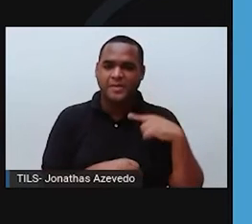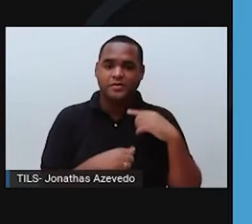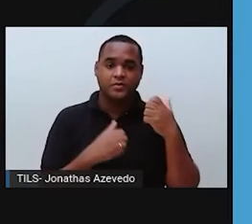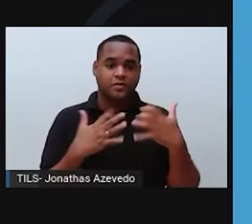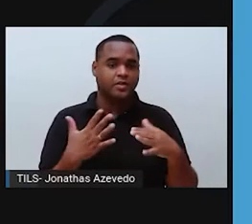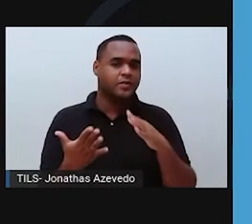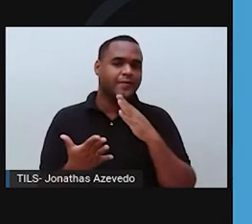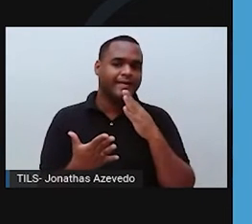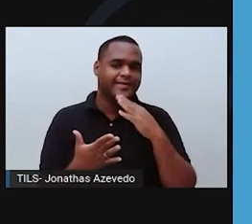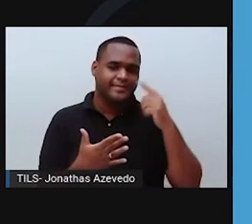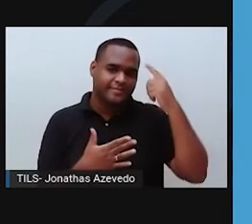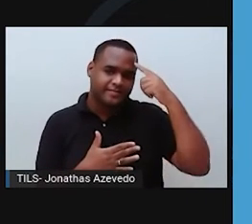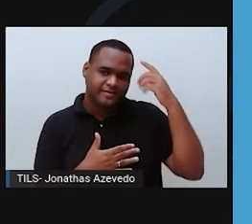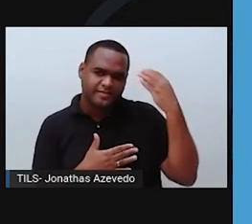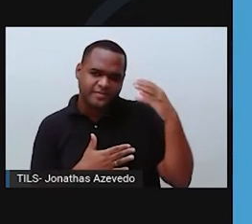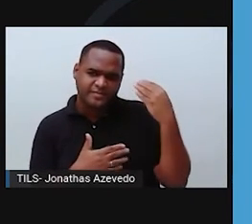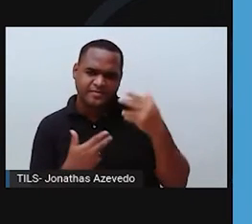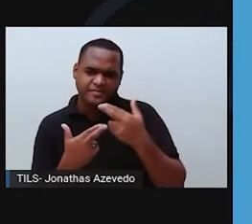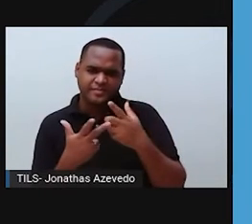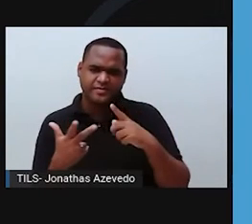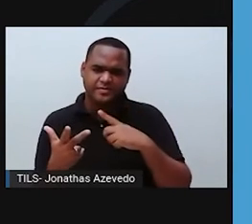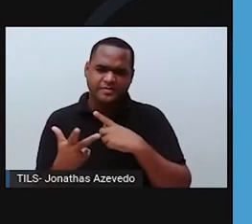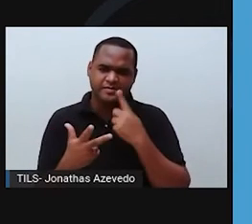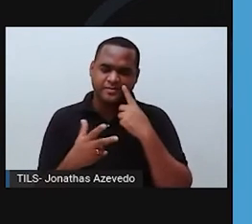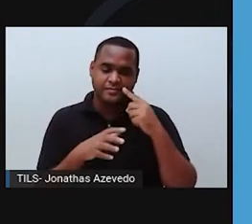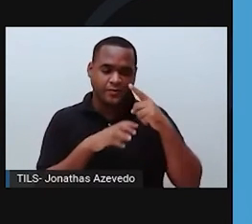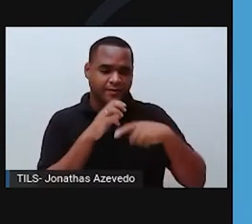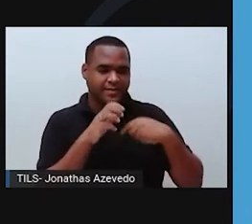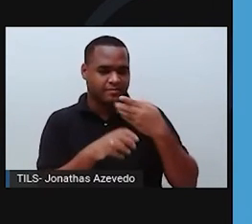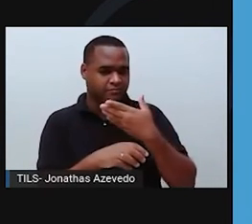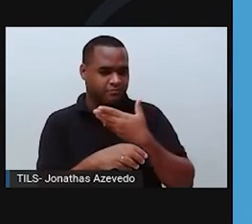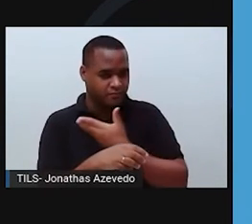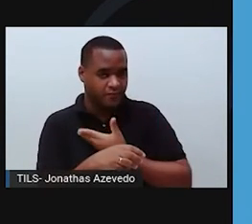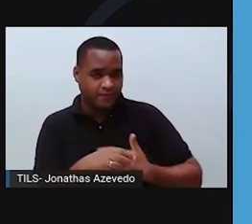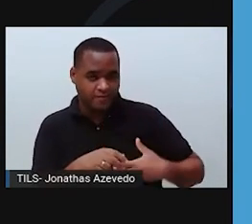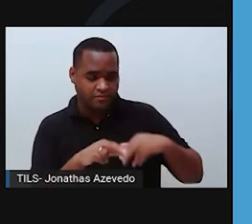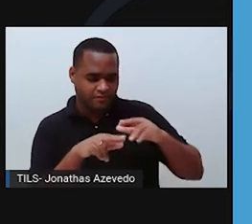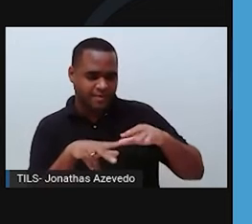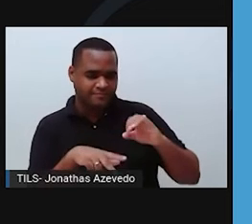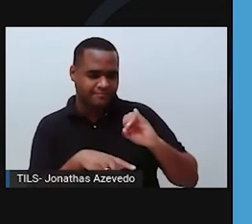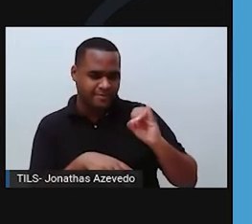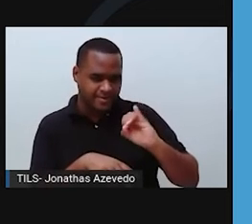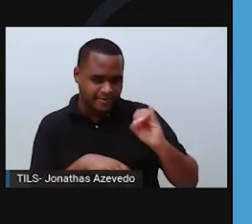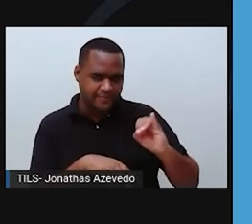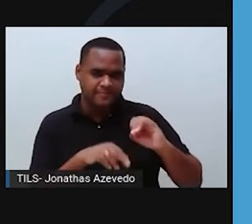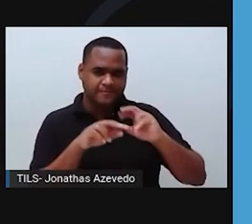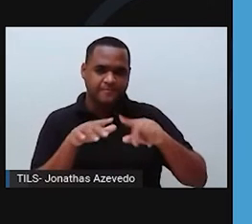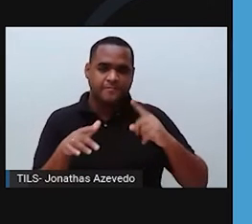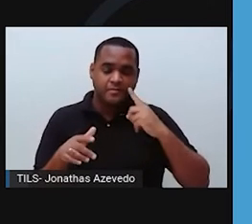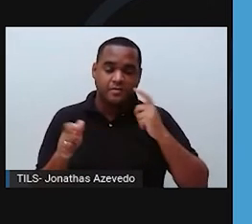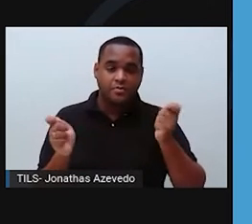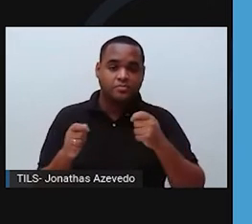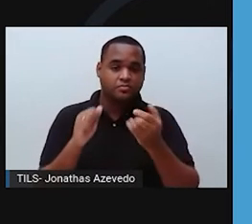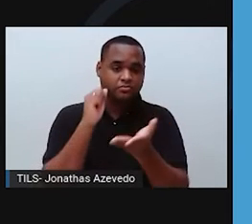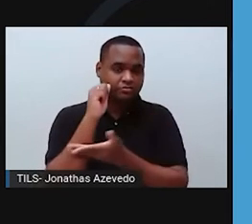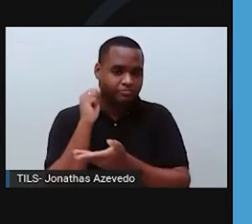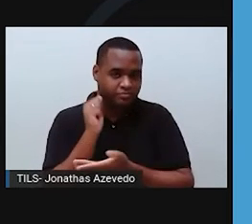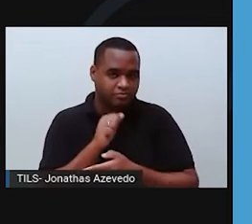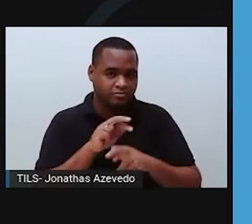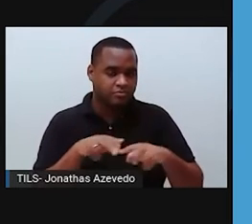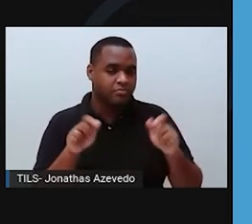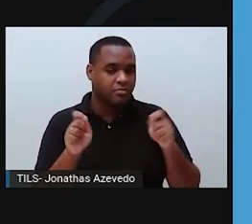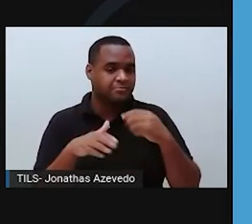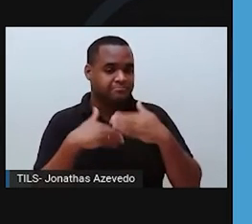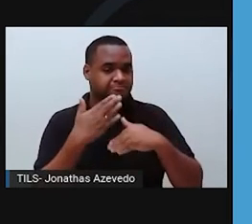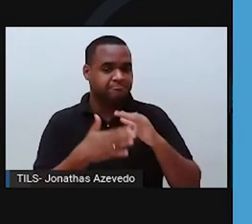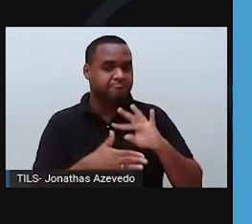a conscientização ambiental faz com que empresas e governos nacionais e internacionais boicotem produtos que são fruto do desmatamento, podendo levar